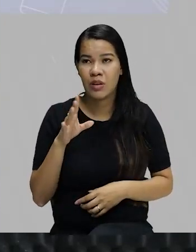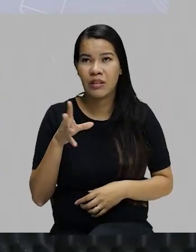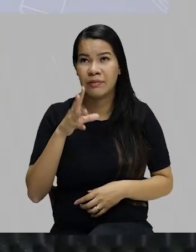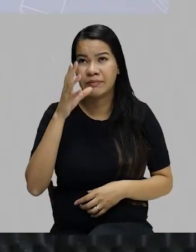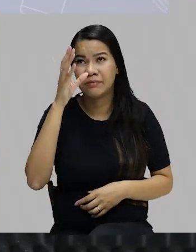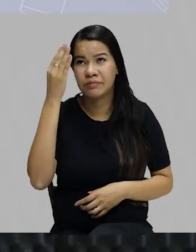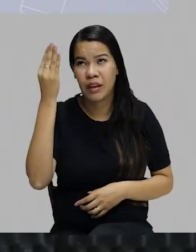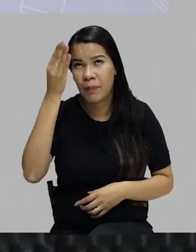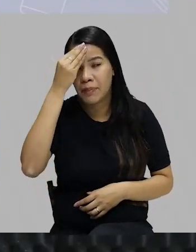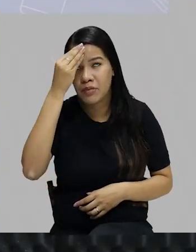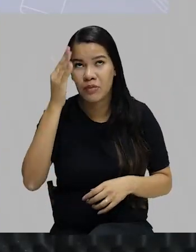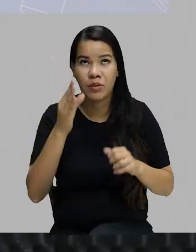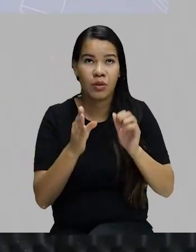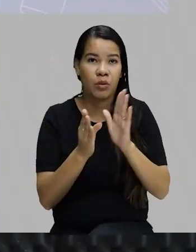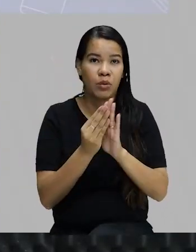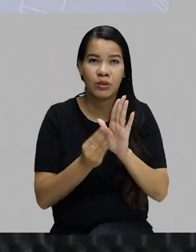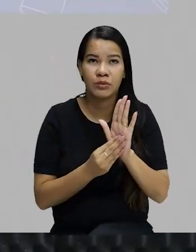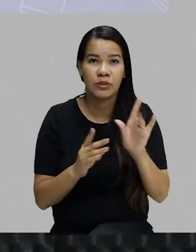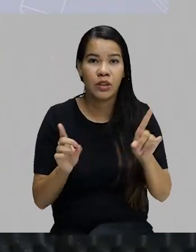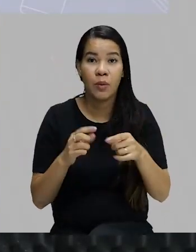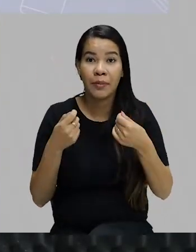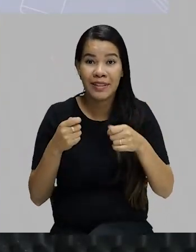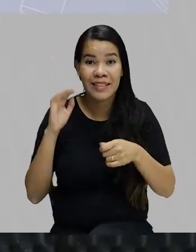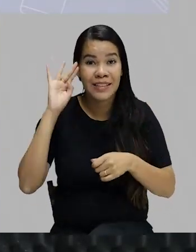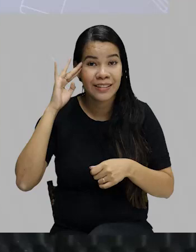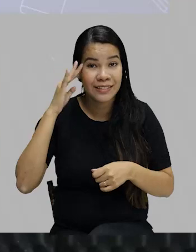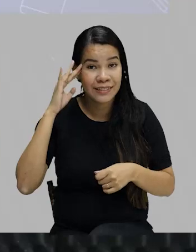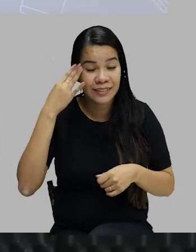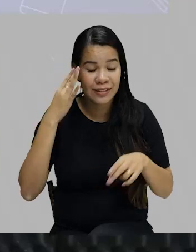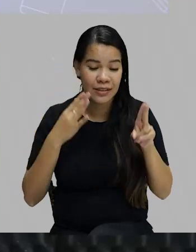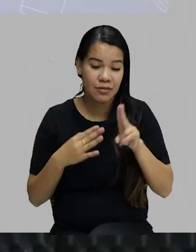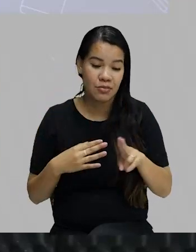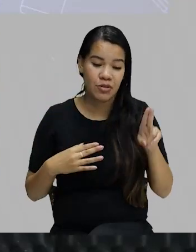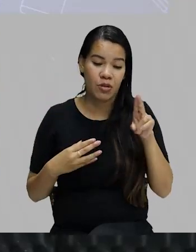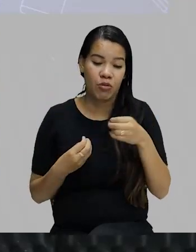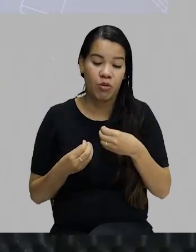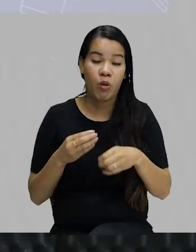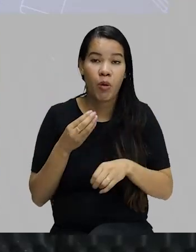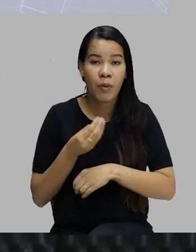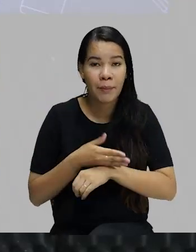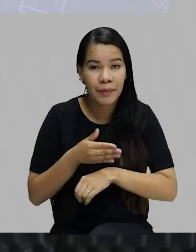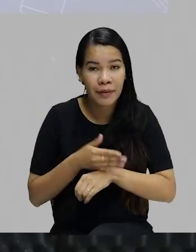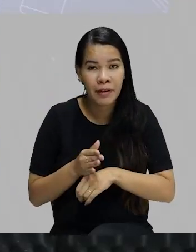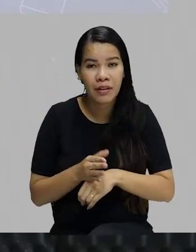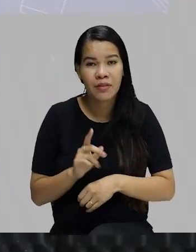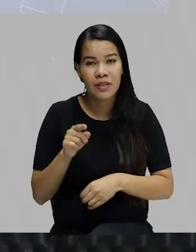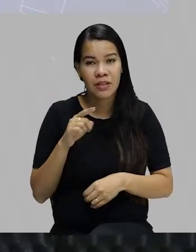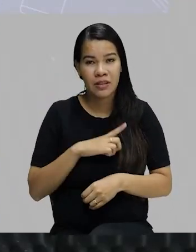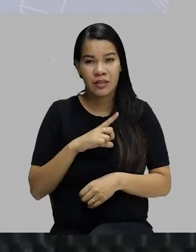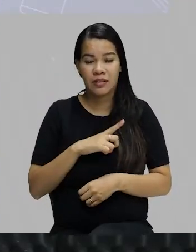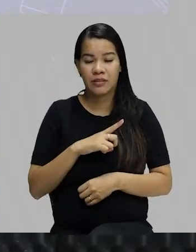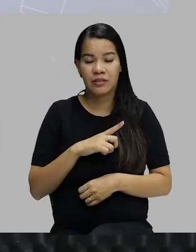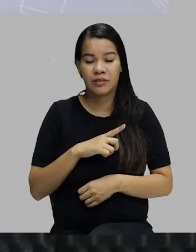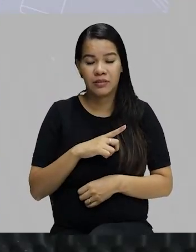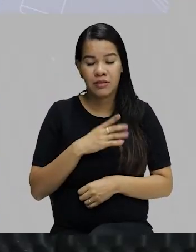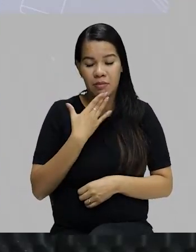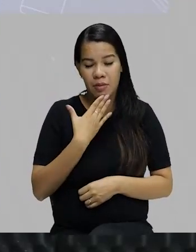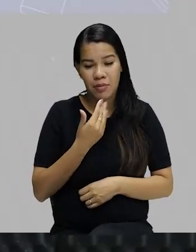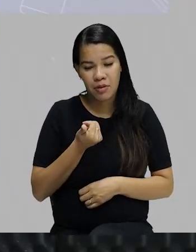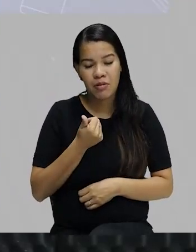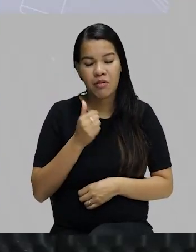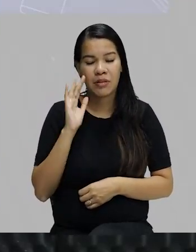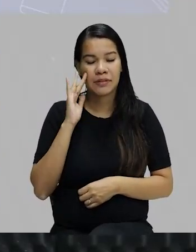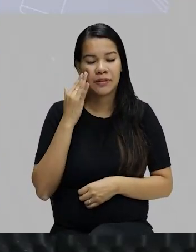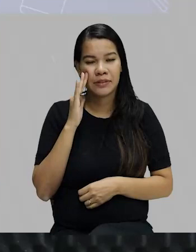precisa compreender a utilidade desse conteúdo e como aplicá-lo para que você tenha uma melhor